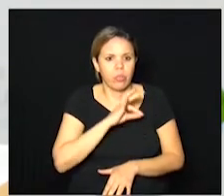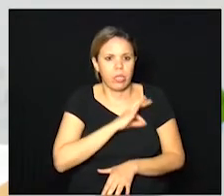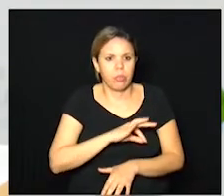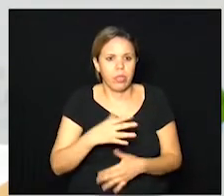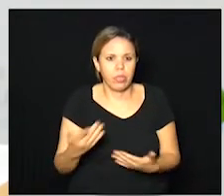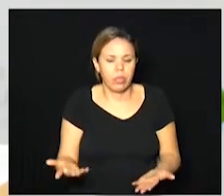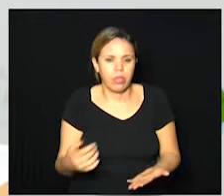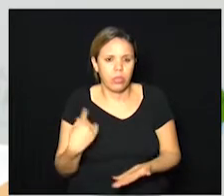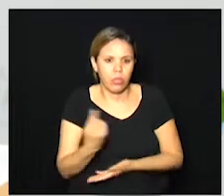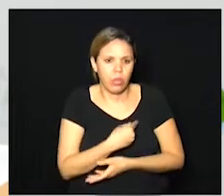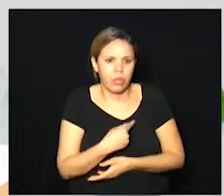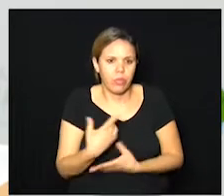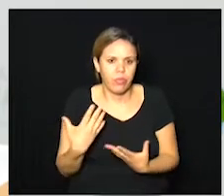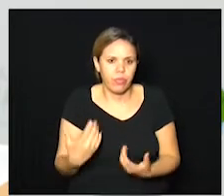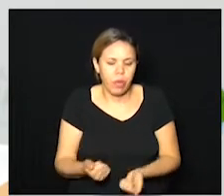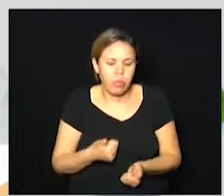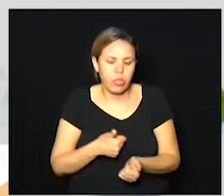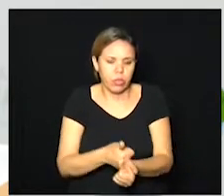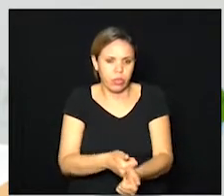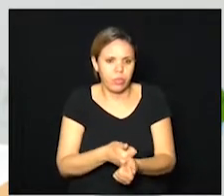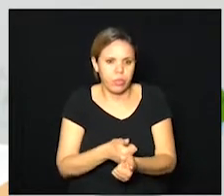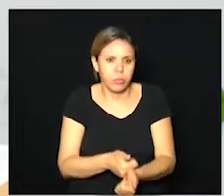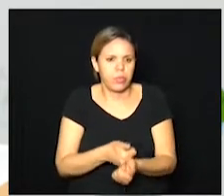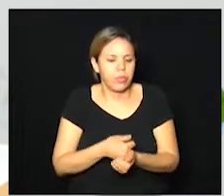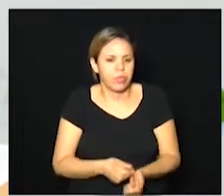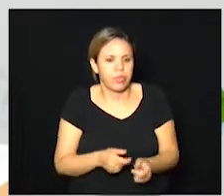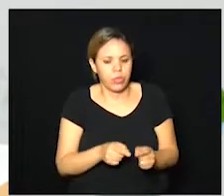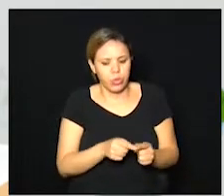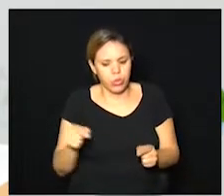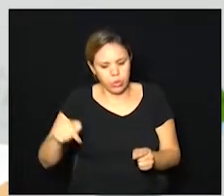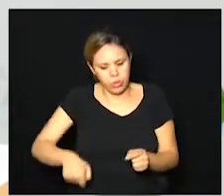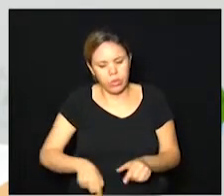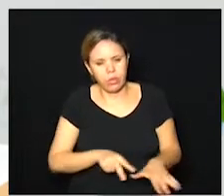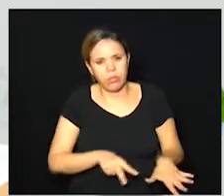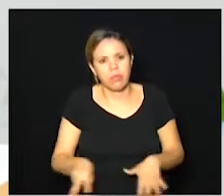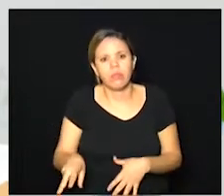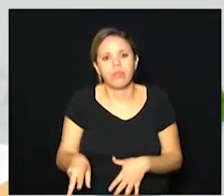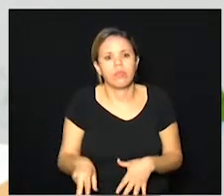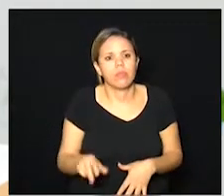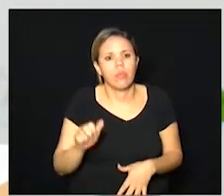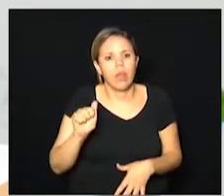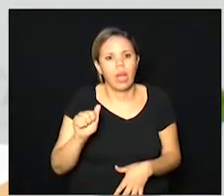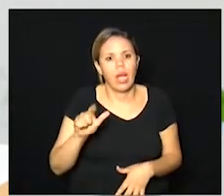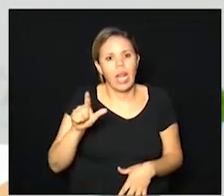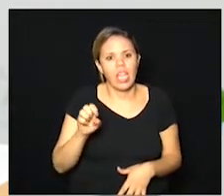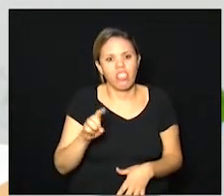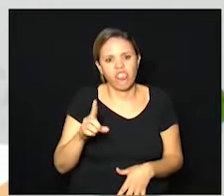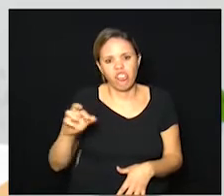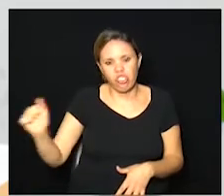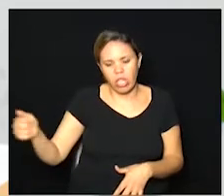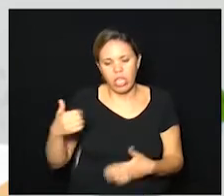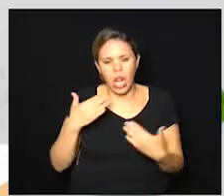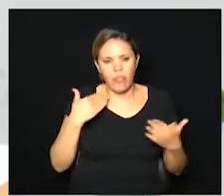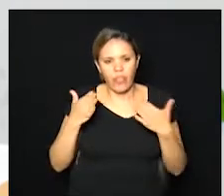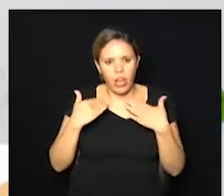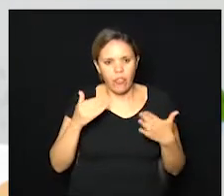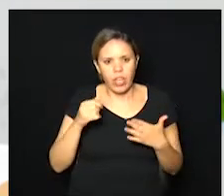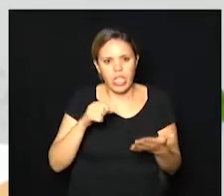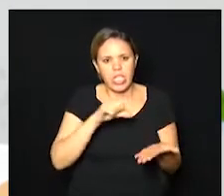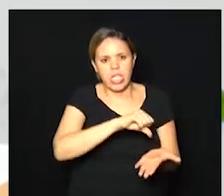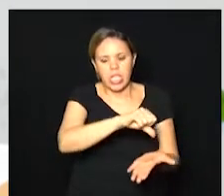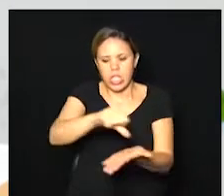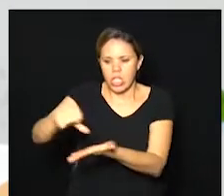e nós vamos acompanhar, vamos, durante essa semana, Alexandra Caprioli vai conversar com setores da